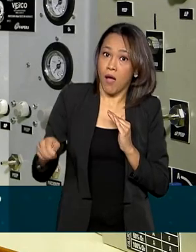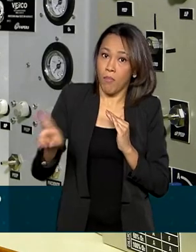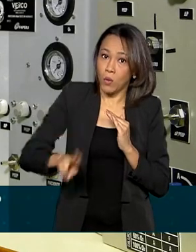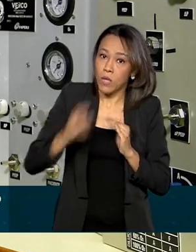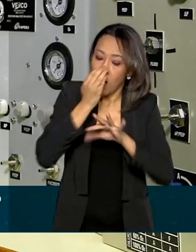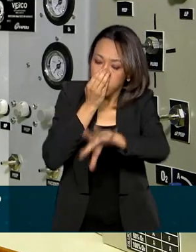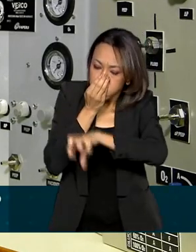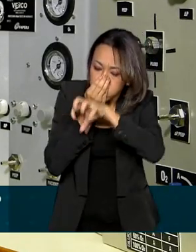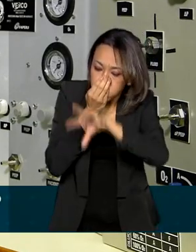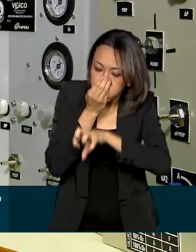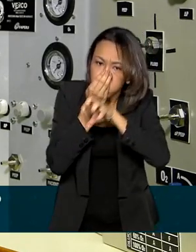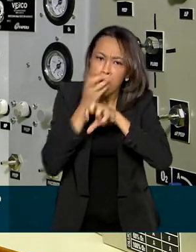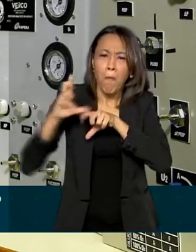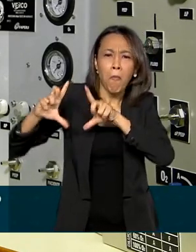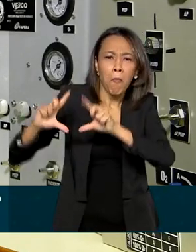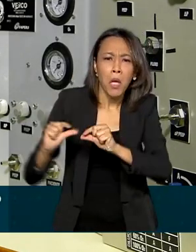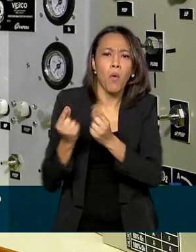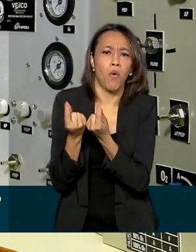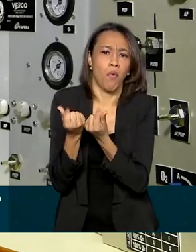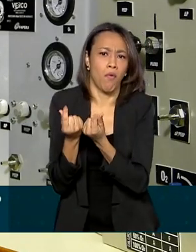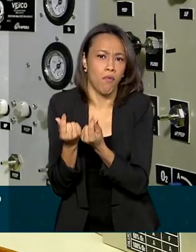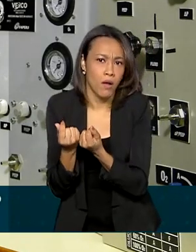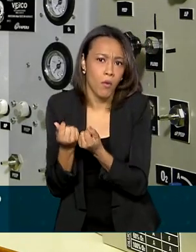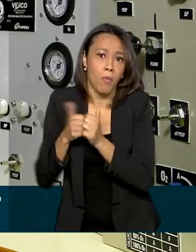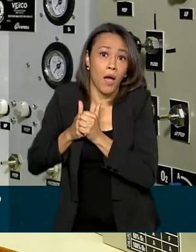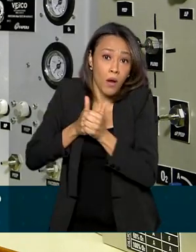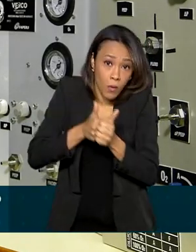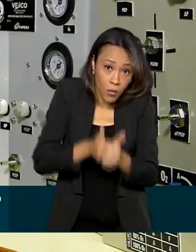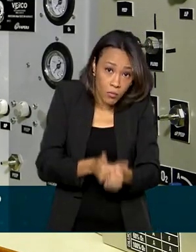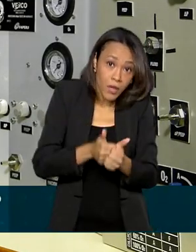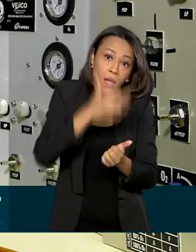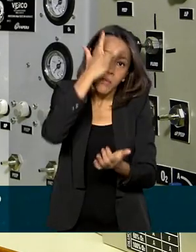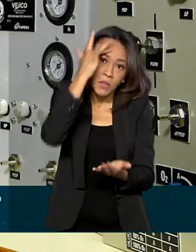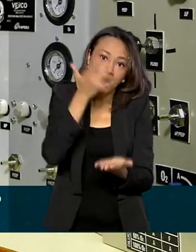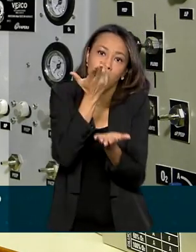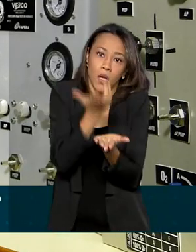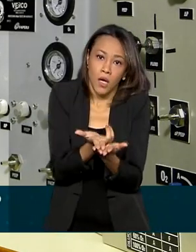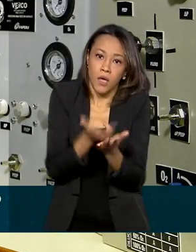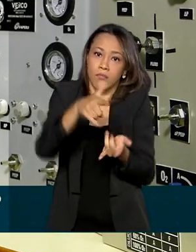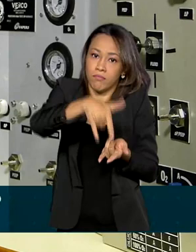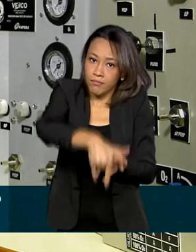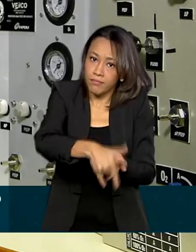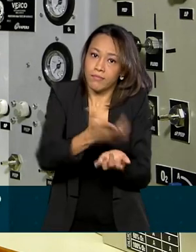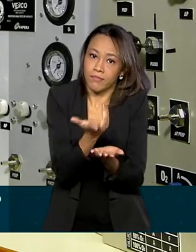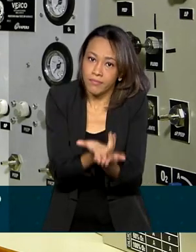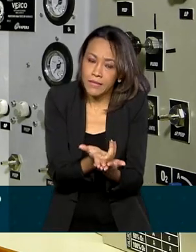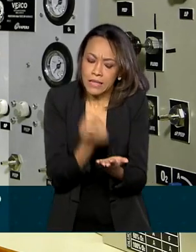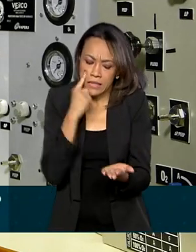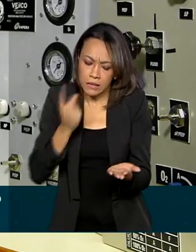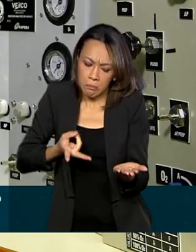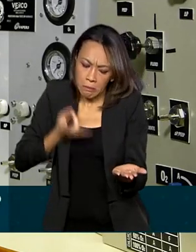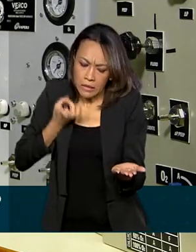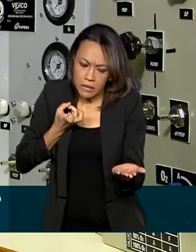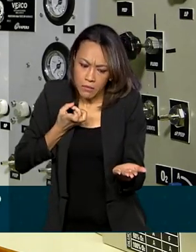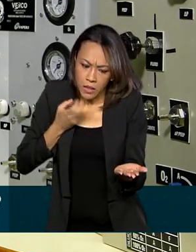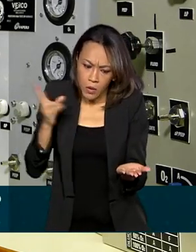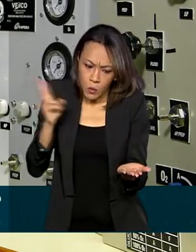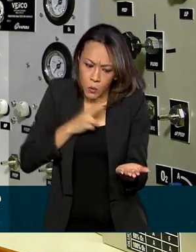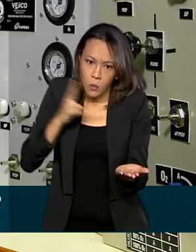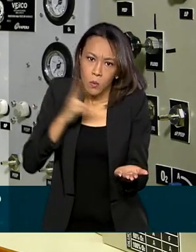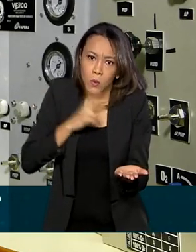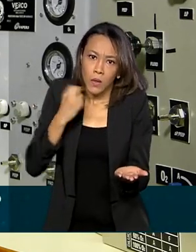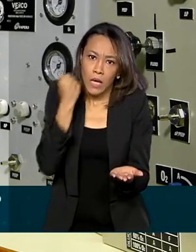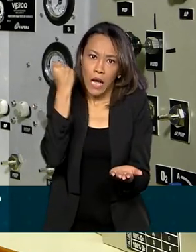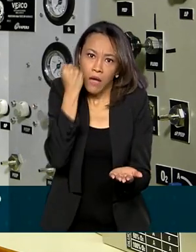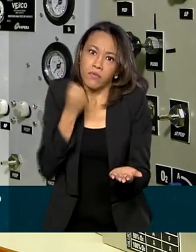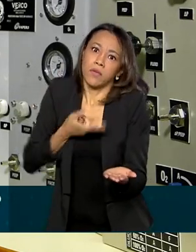relativamente baixo custo, acompanhar a situação desse paciente e se perceber algum agravamento, a gente poder